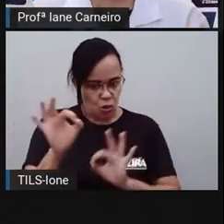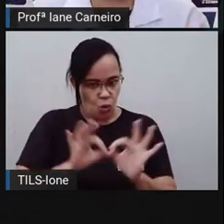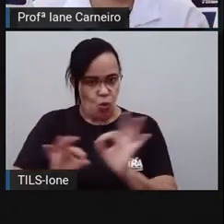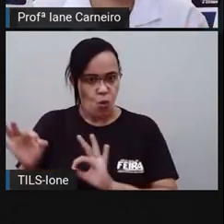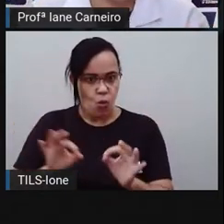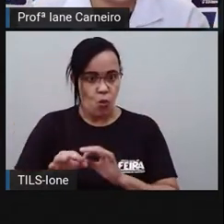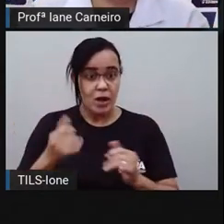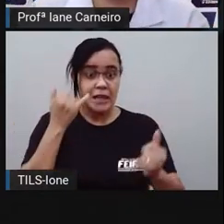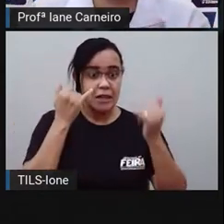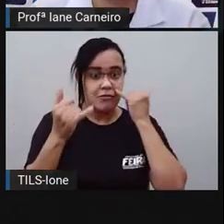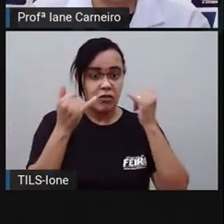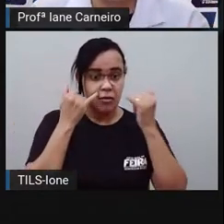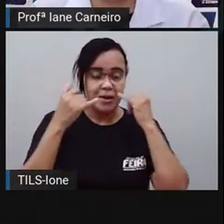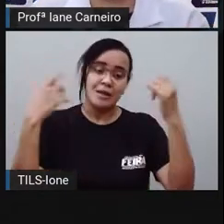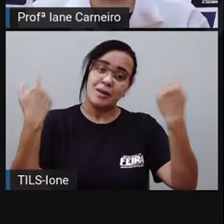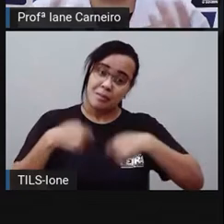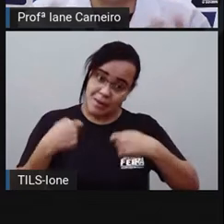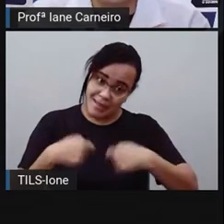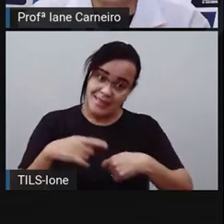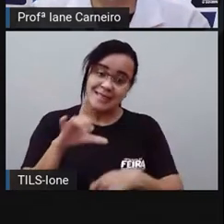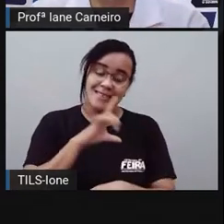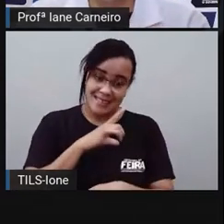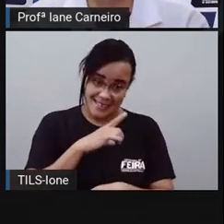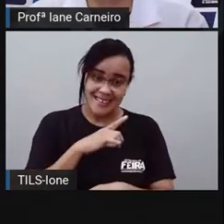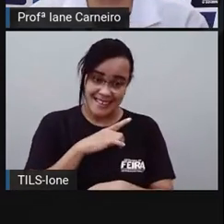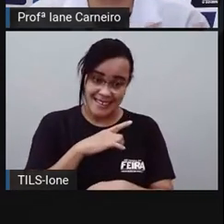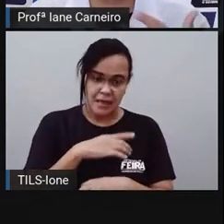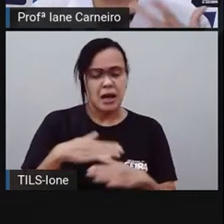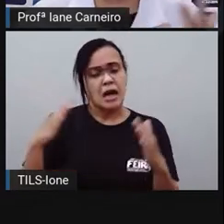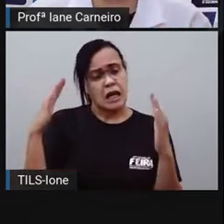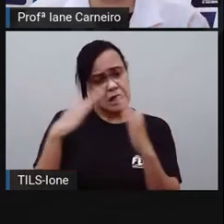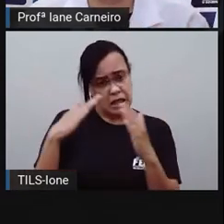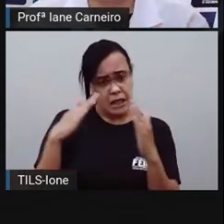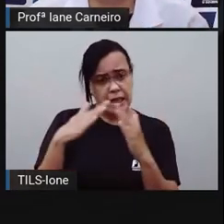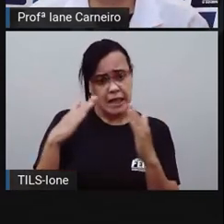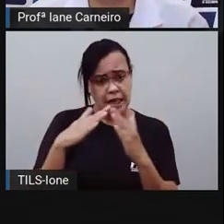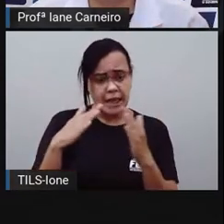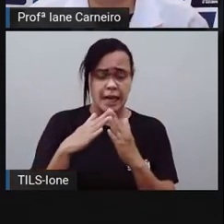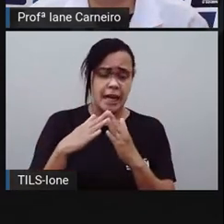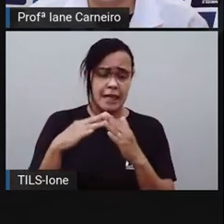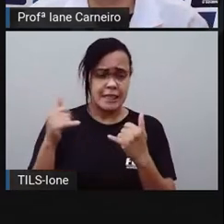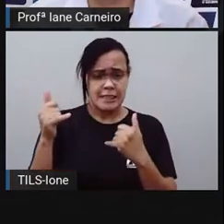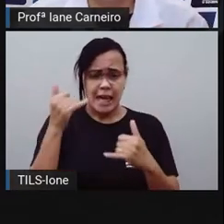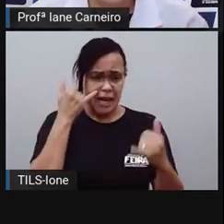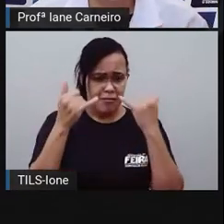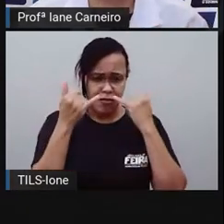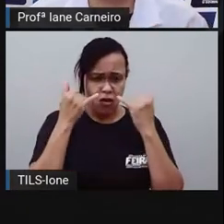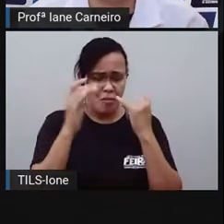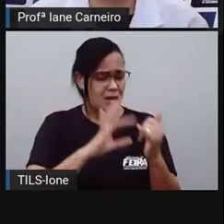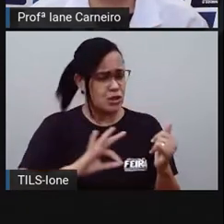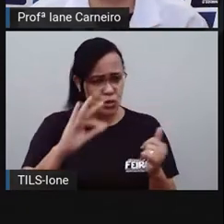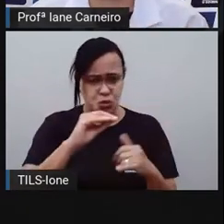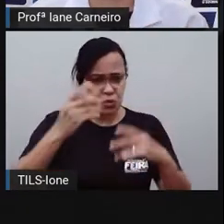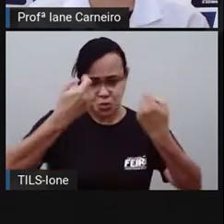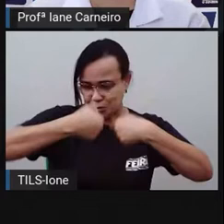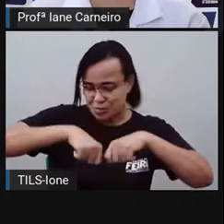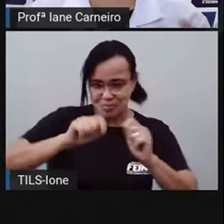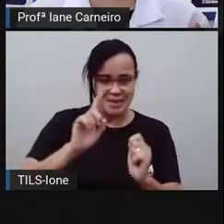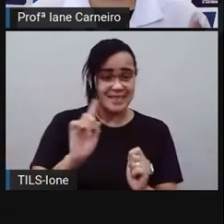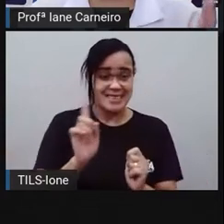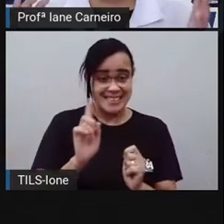né? Que em nossa casa a gente poderia fazer essa receita sem colocar essas informações aqui, não verdade?